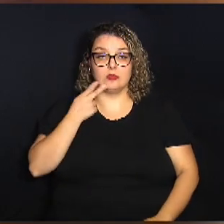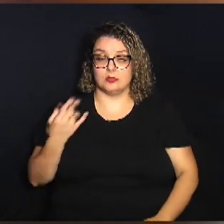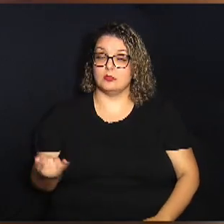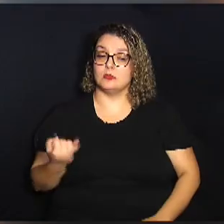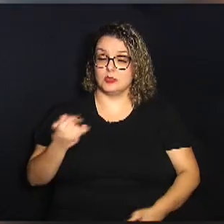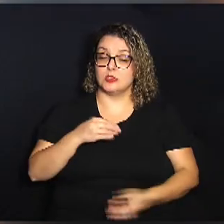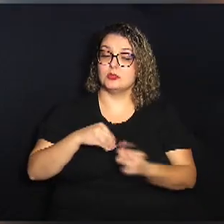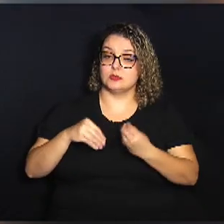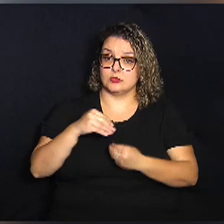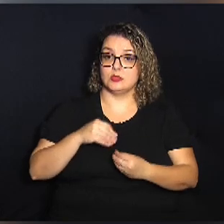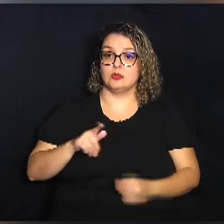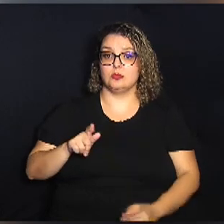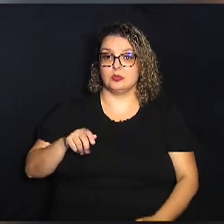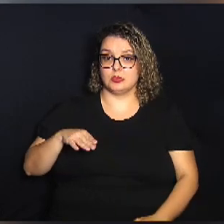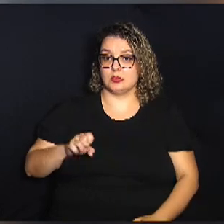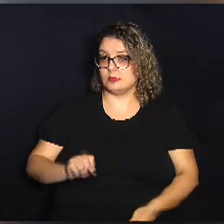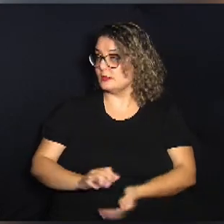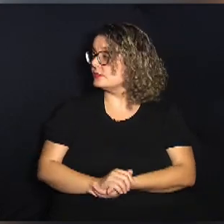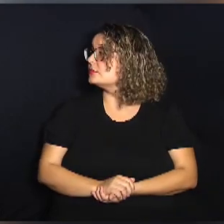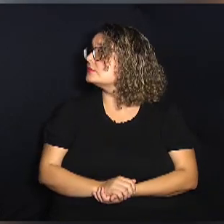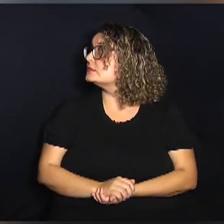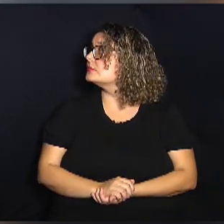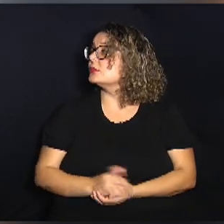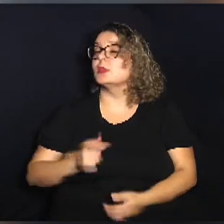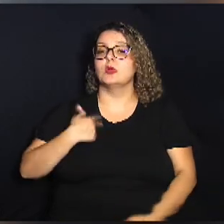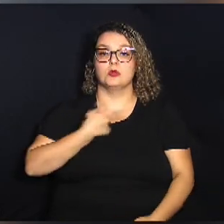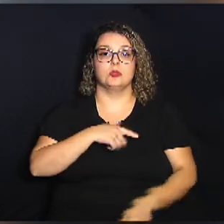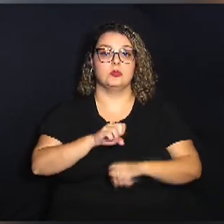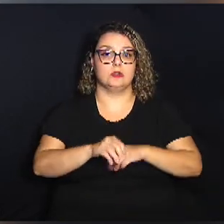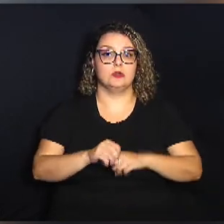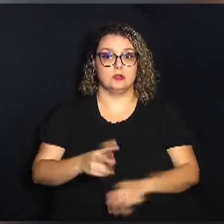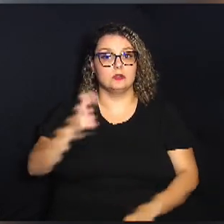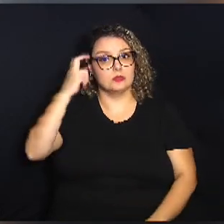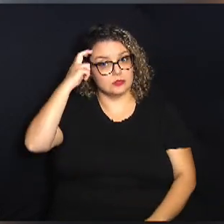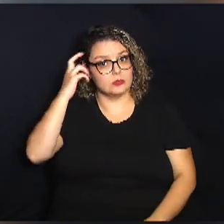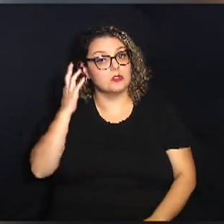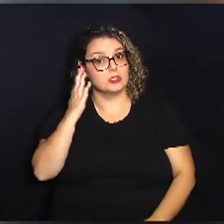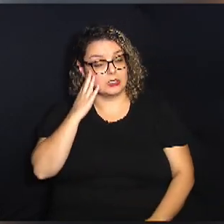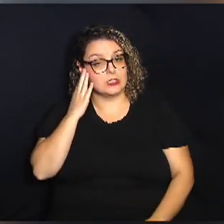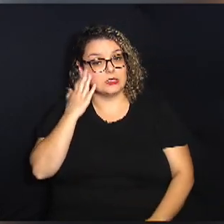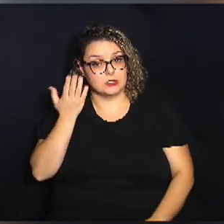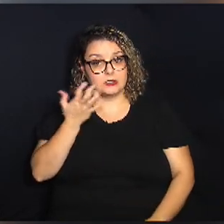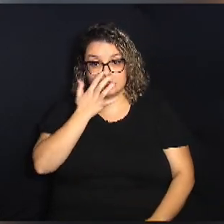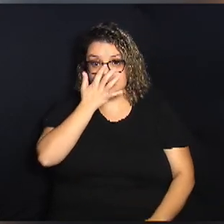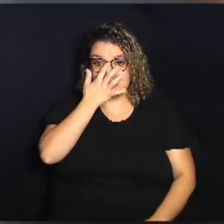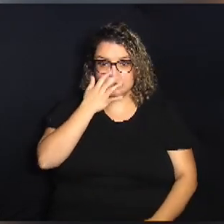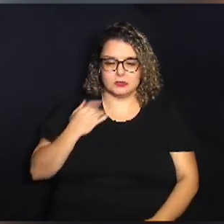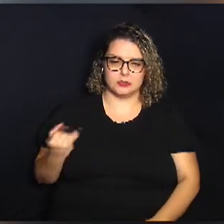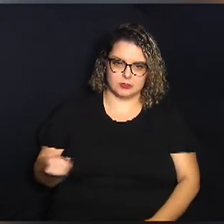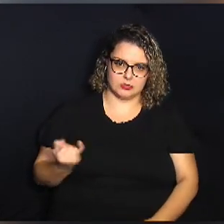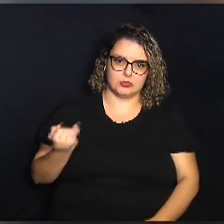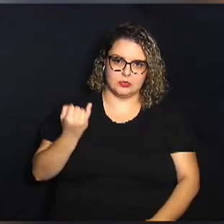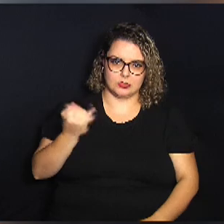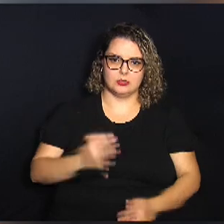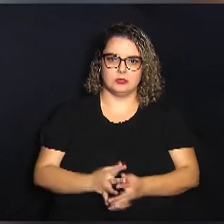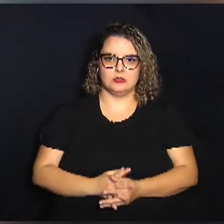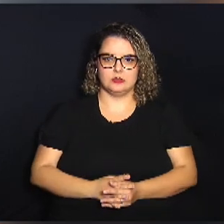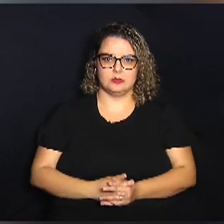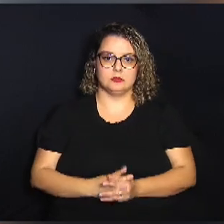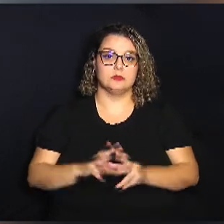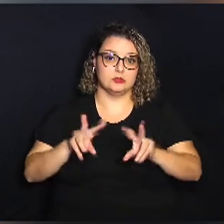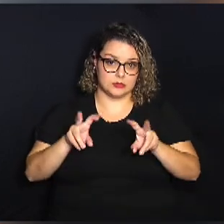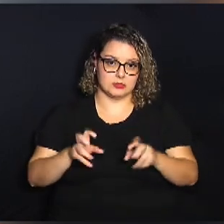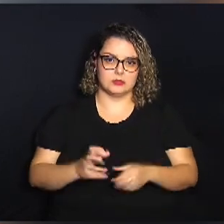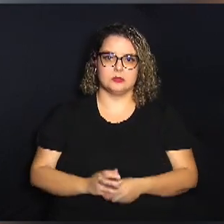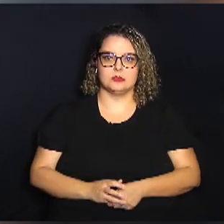envolvida com os games. A gente que é tanto da educação quanto da cultura entende muito a importância dessa temática